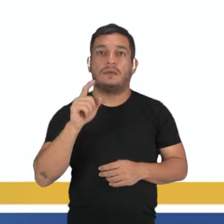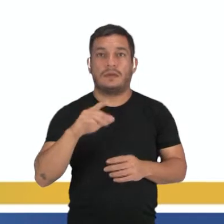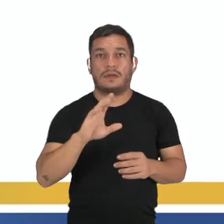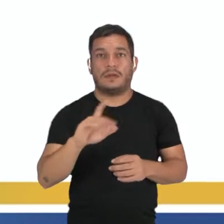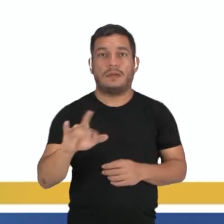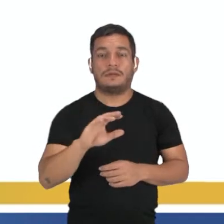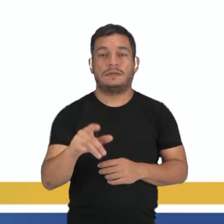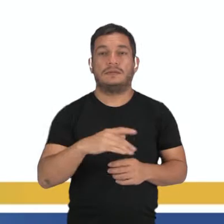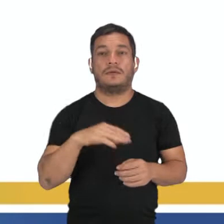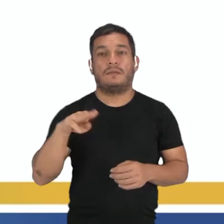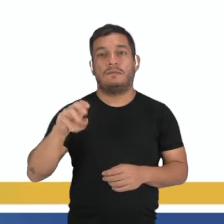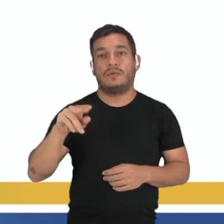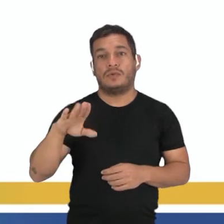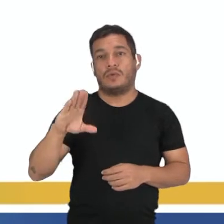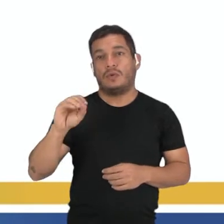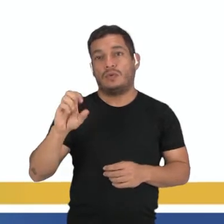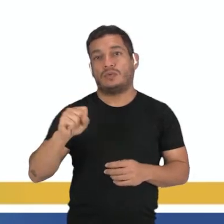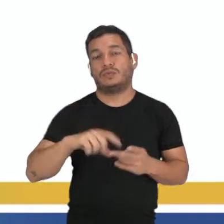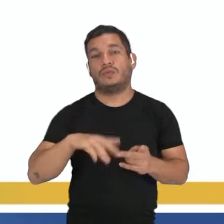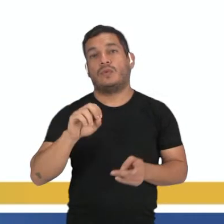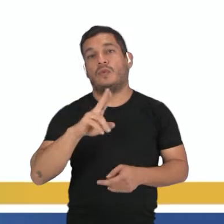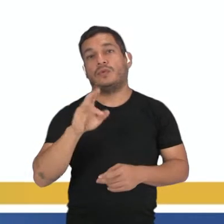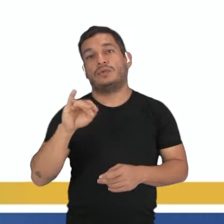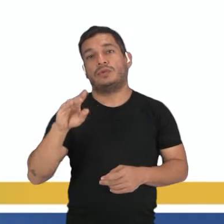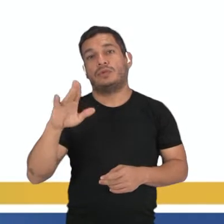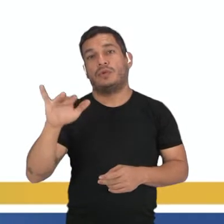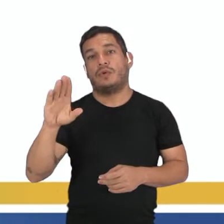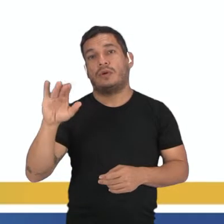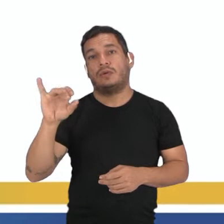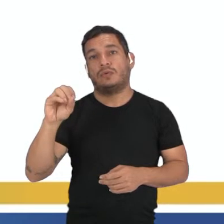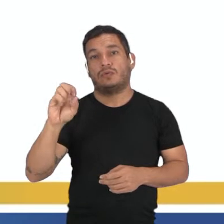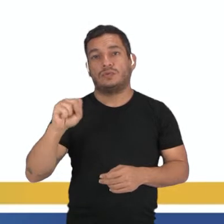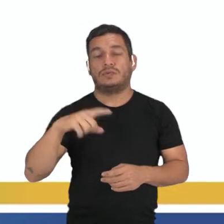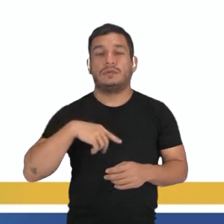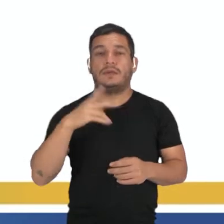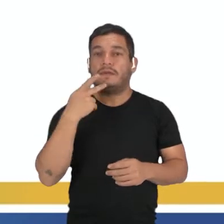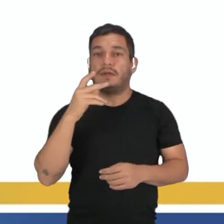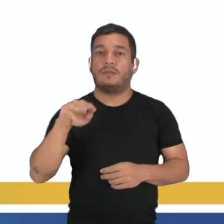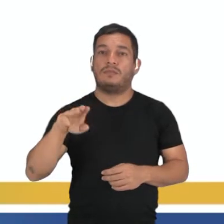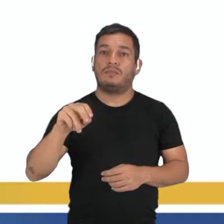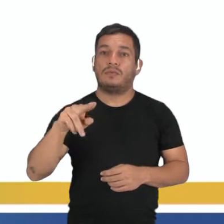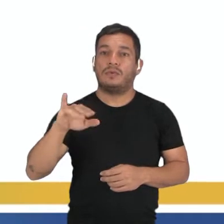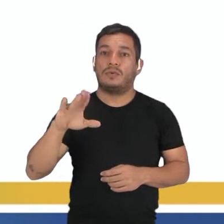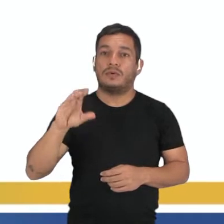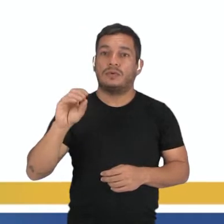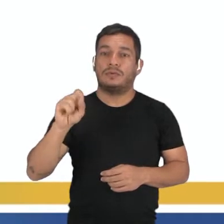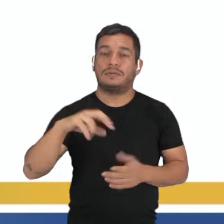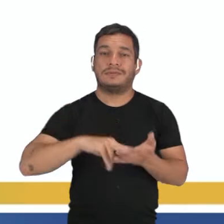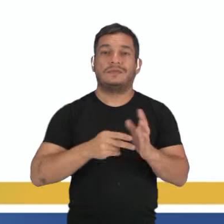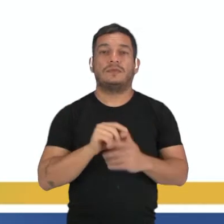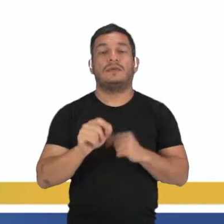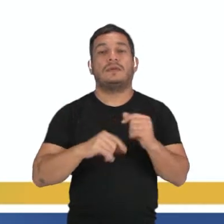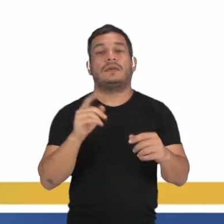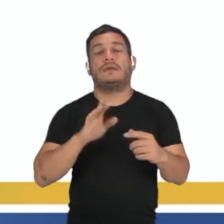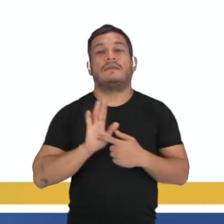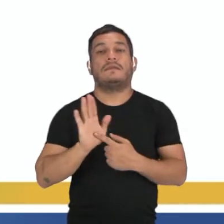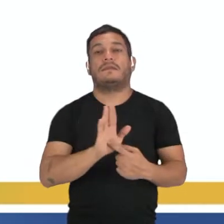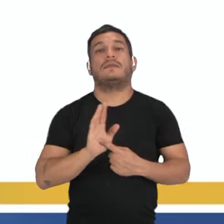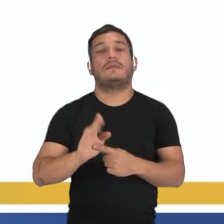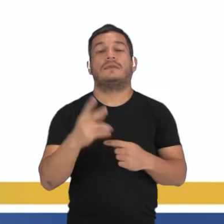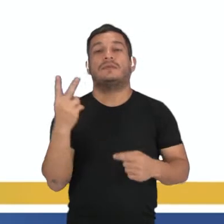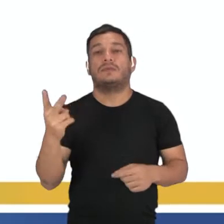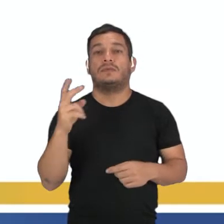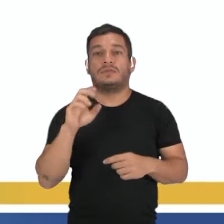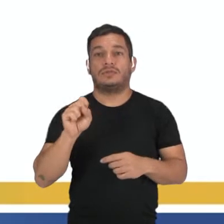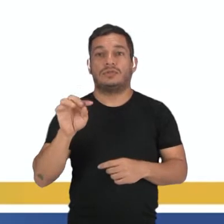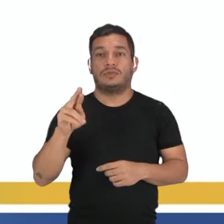classificados como monóicos ou como dióicos. Quando eu falo que eles são seres monóicos, significa que são aqueles que vão apresentar os dois